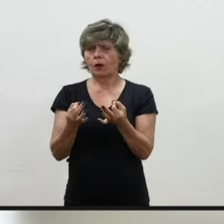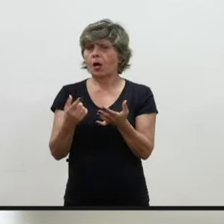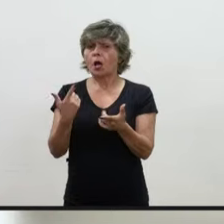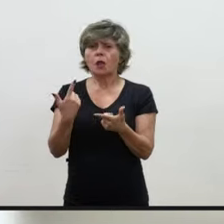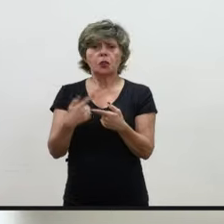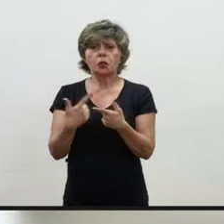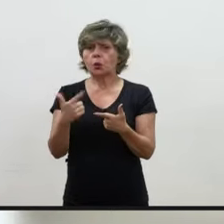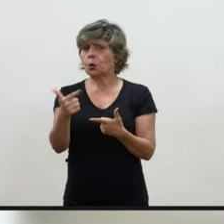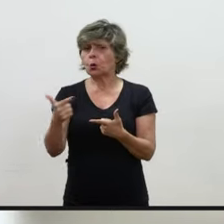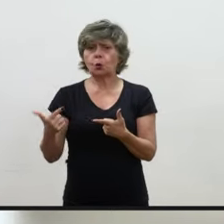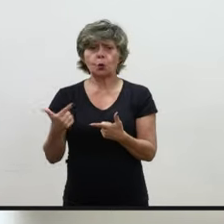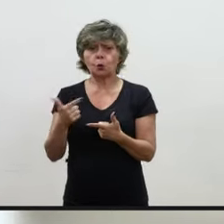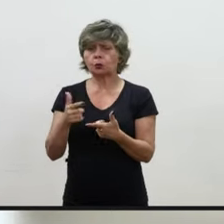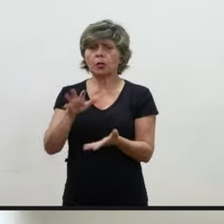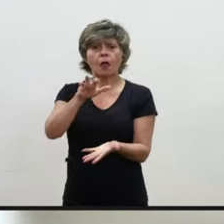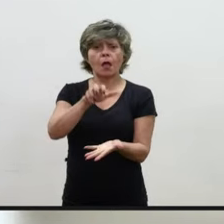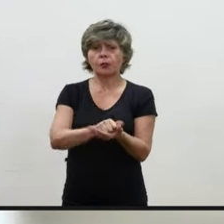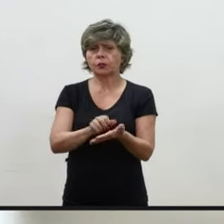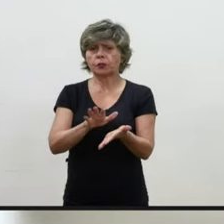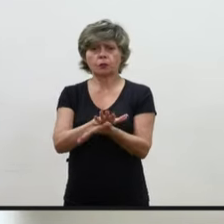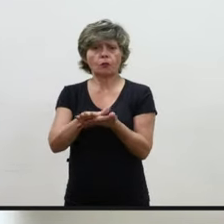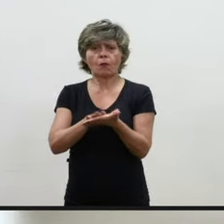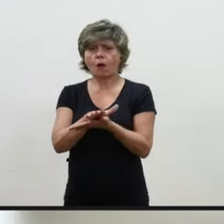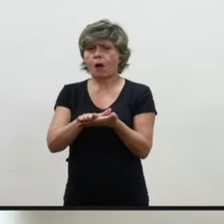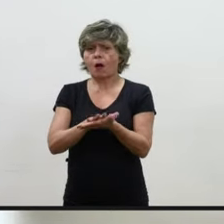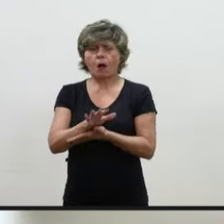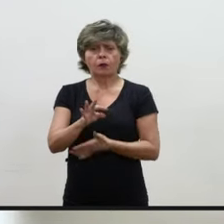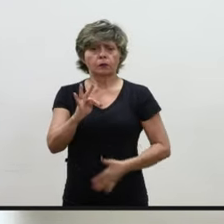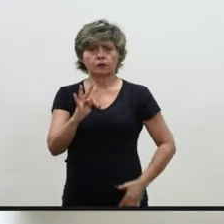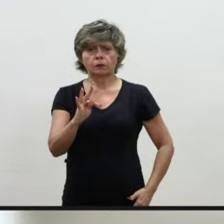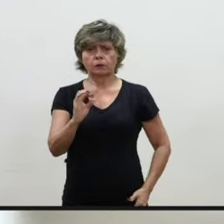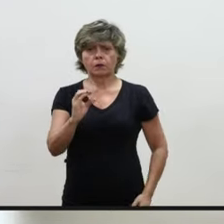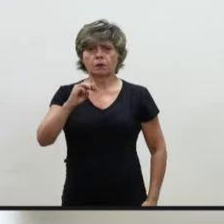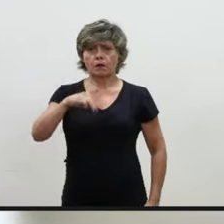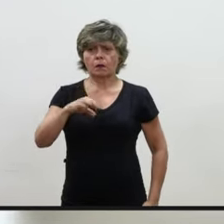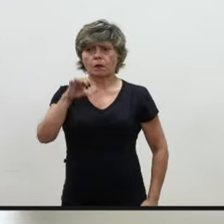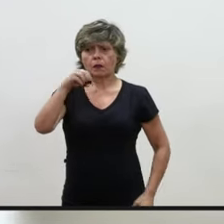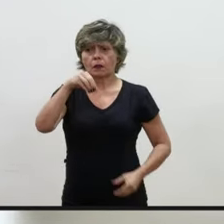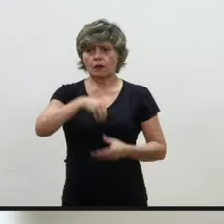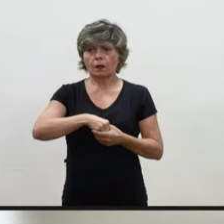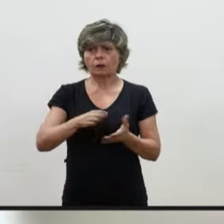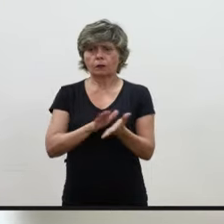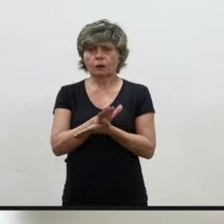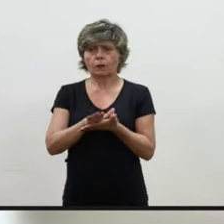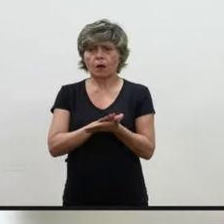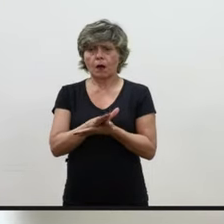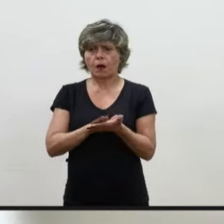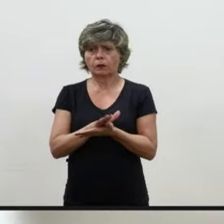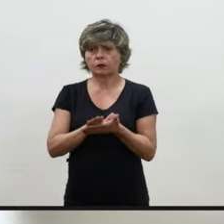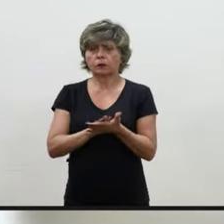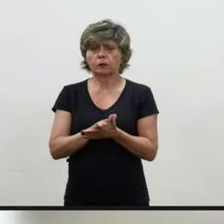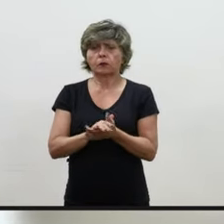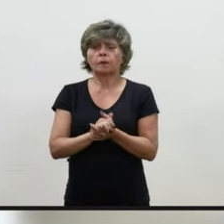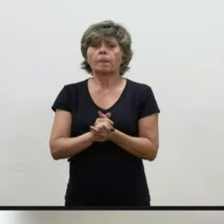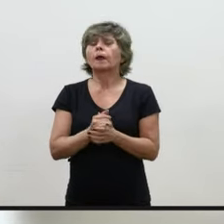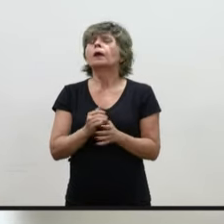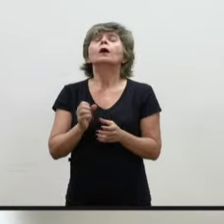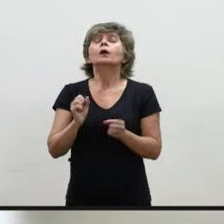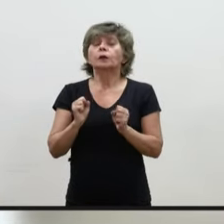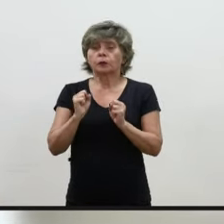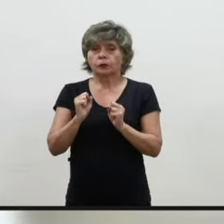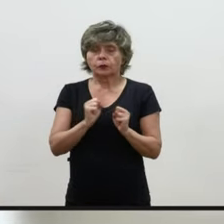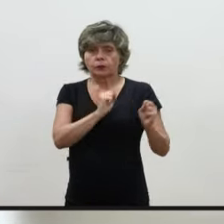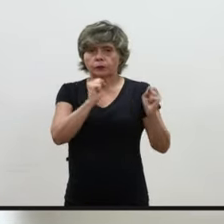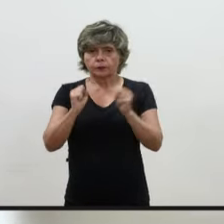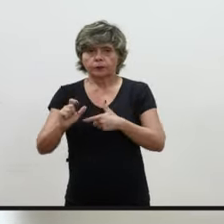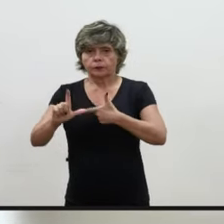TCM da revisão geral anual concedida aos servidores e agente político no Poder Legislativo da Legislatura